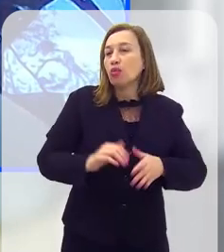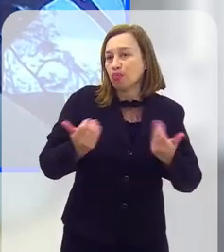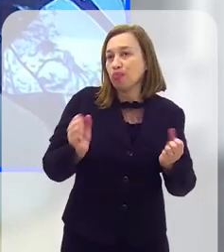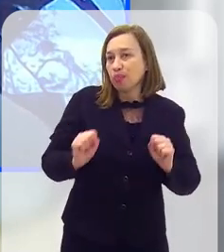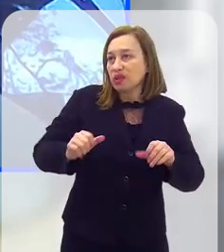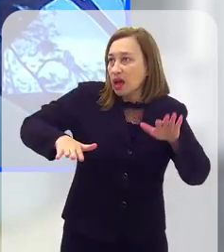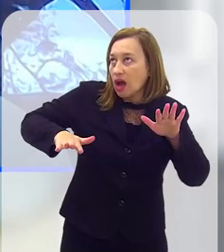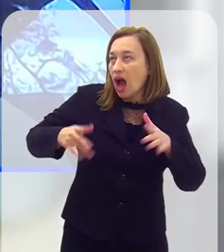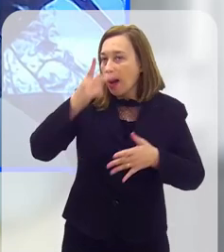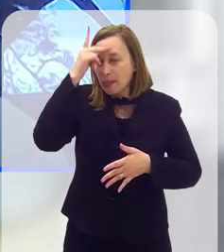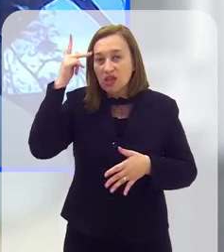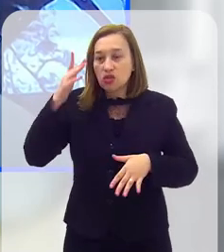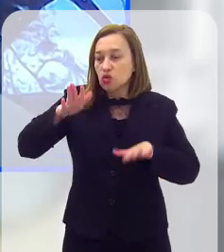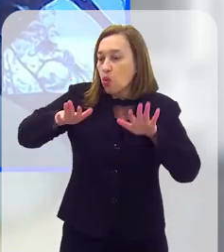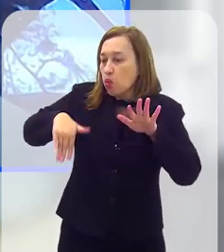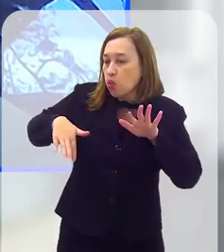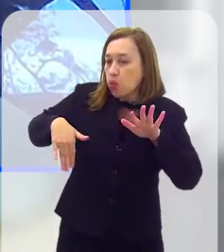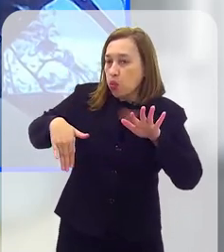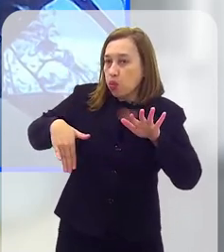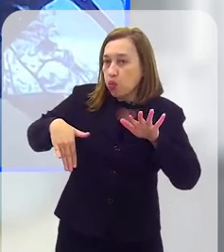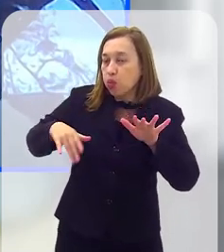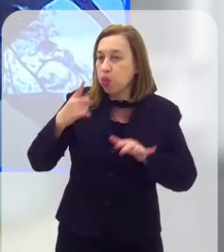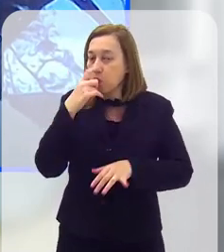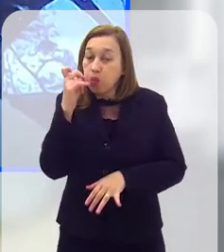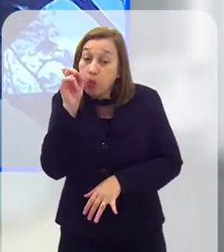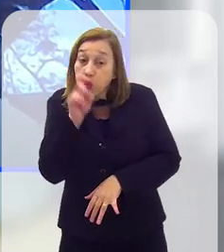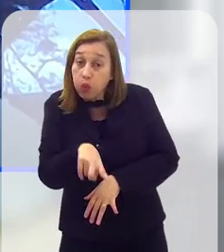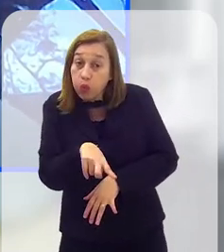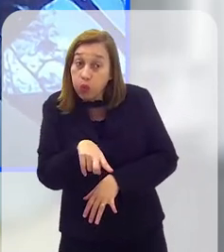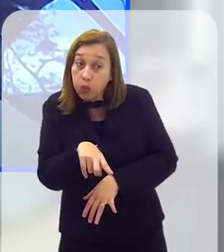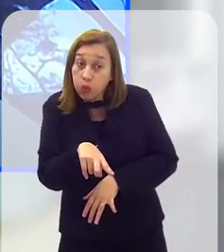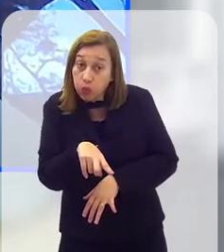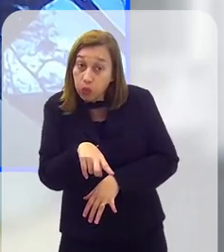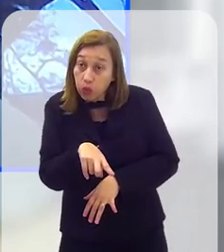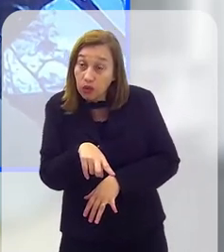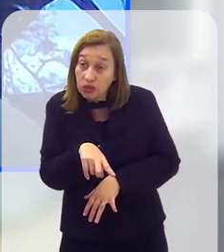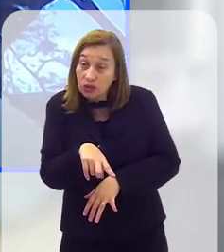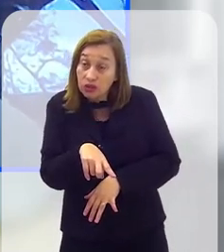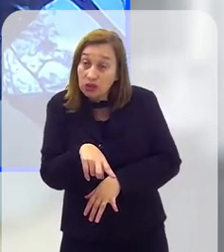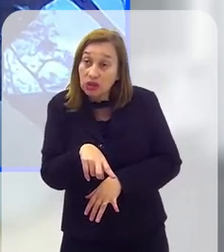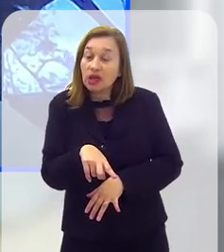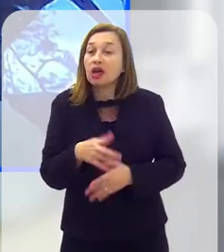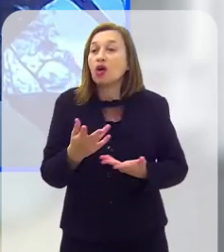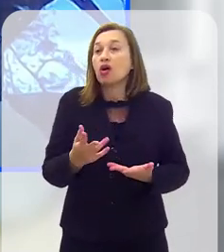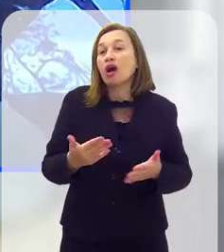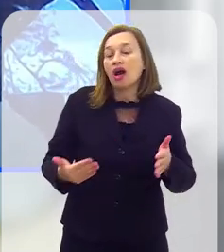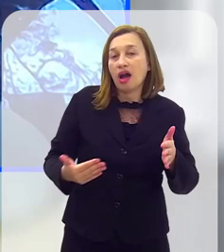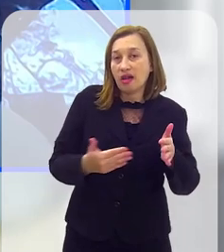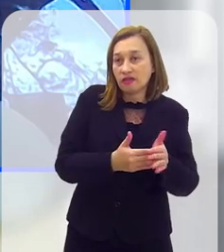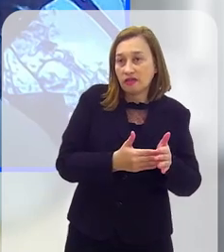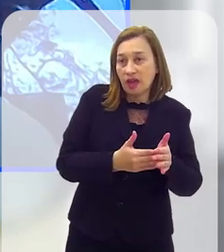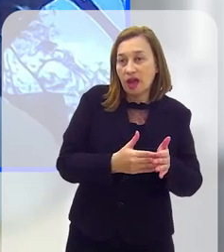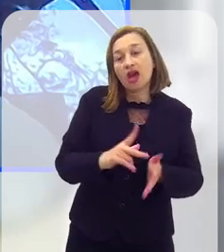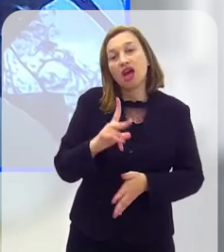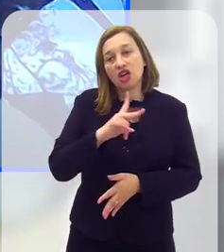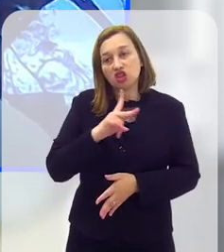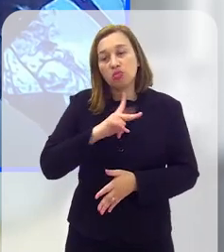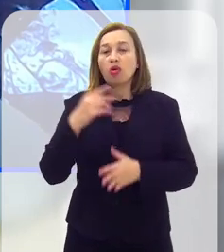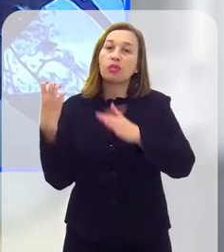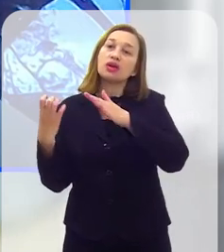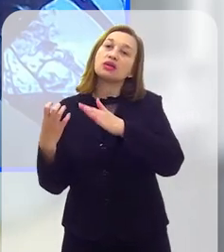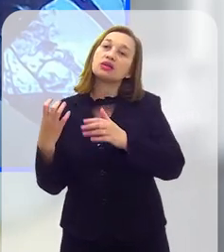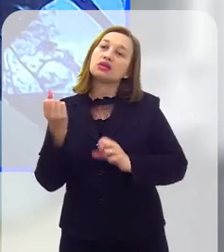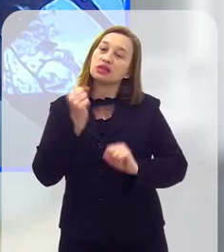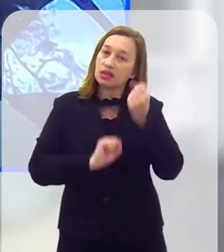do banhista ou do cidadão, que joga o lixo de forma inadequada, que vai parar nas galerias de drenagem, até as